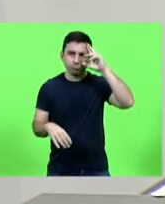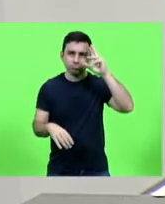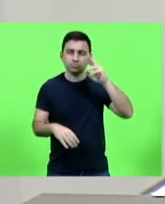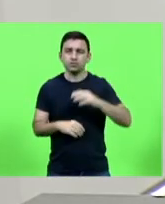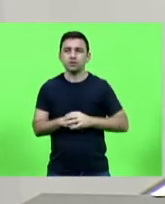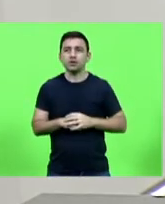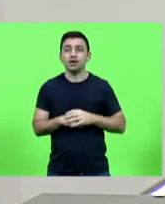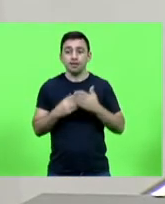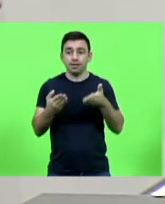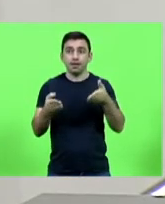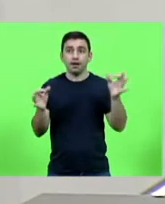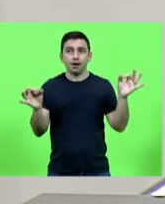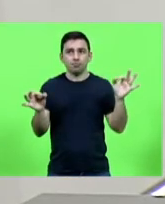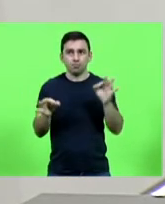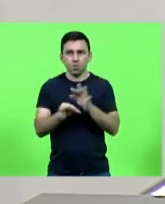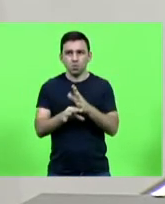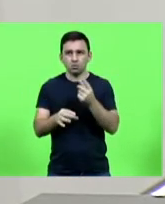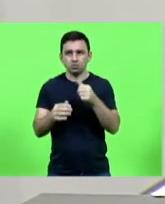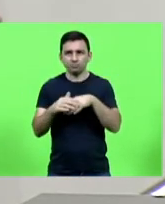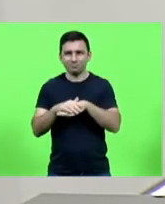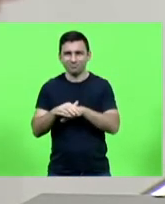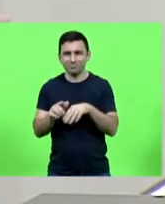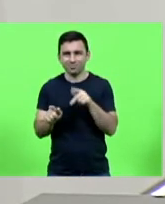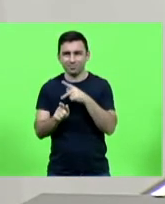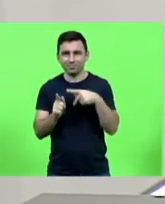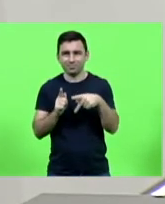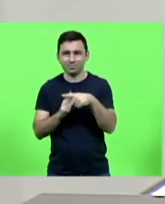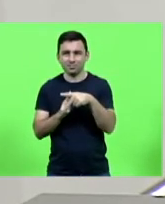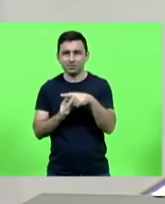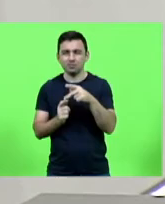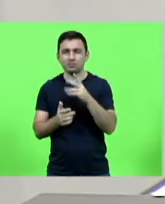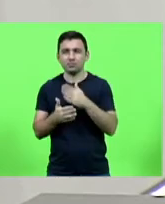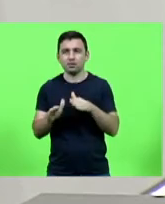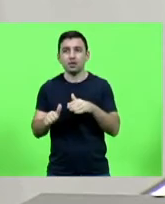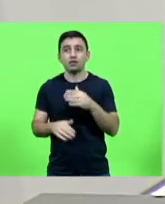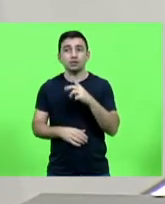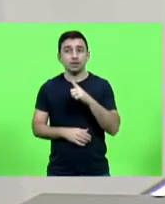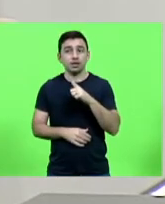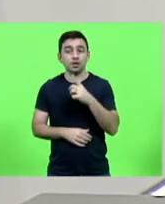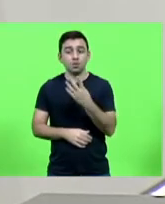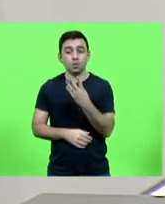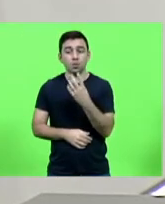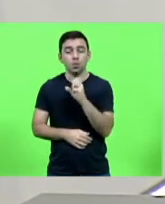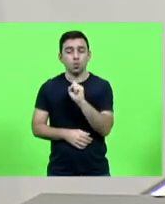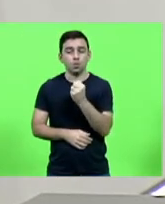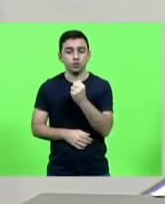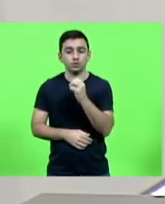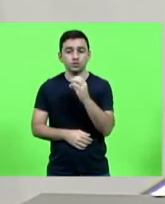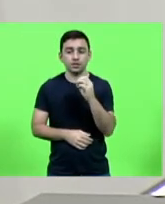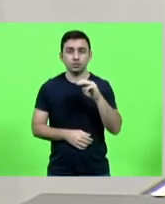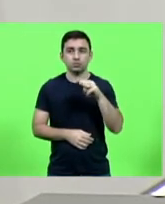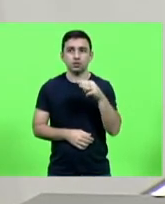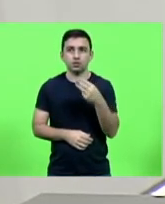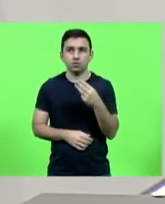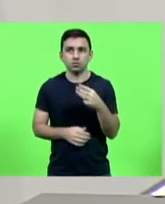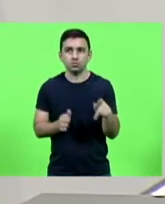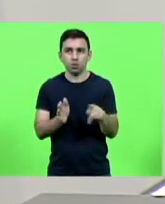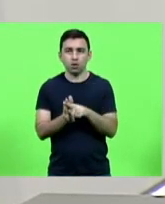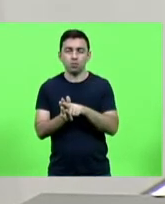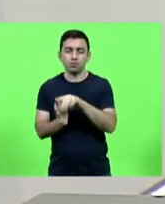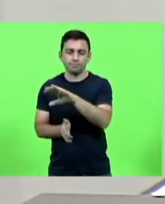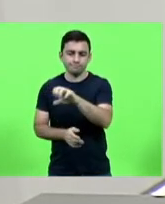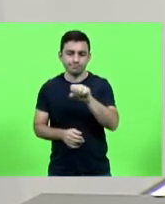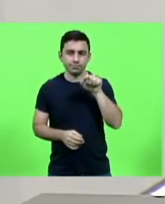ele acabou com aquele fundo da Previdência tinha 800 milhões em caixa que veio para o cofre do estado